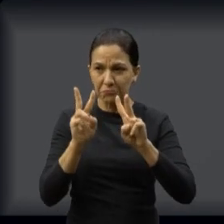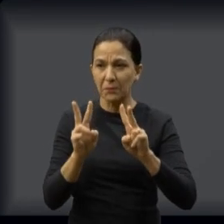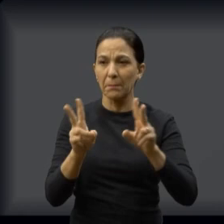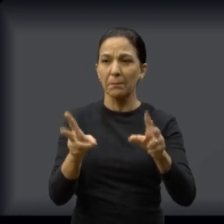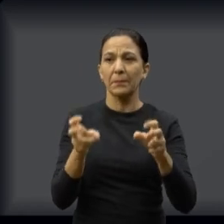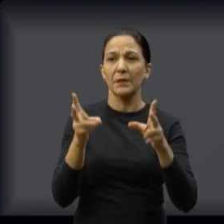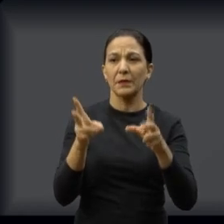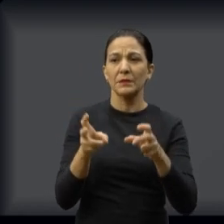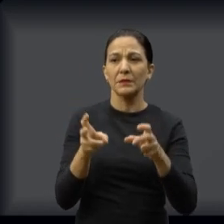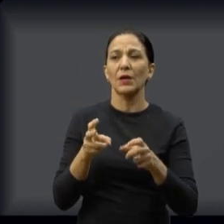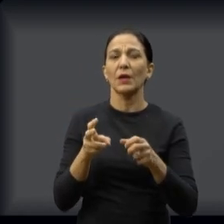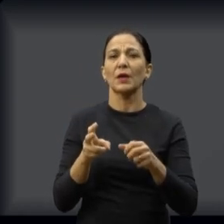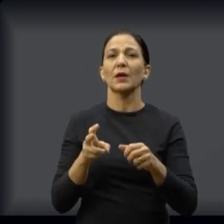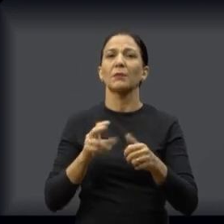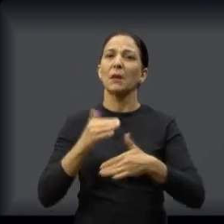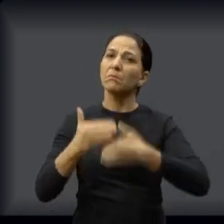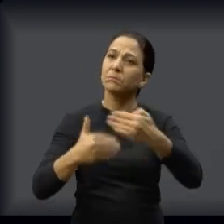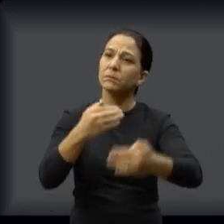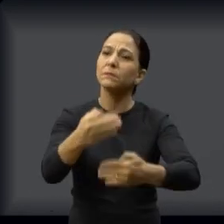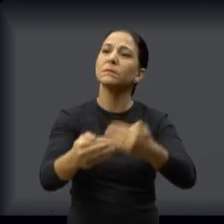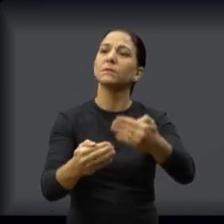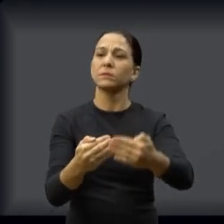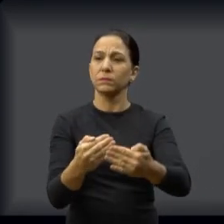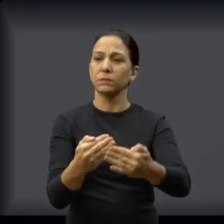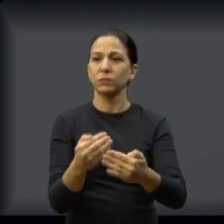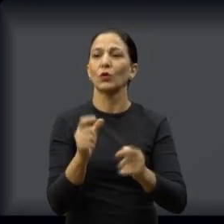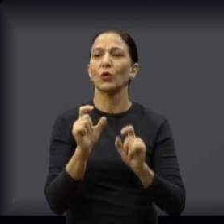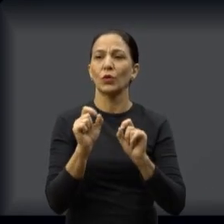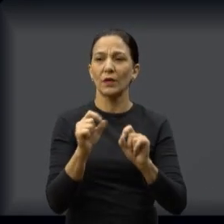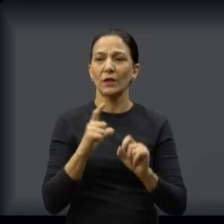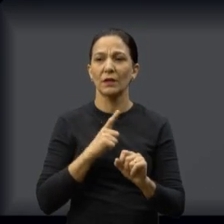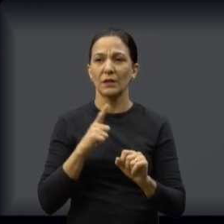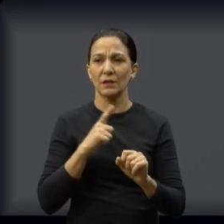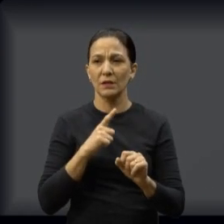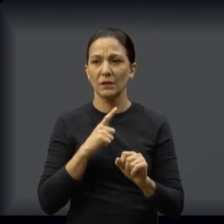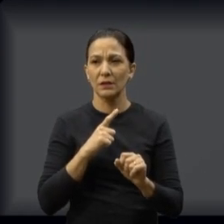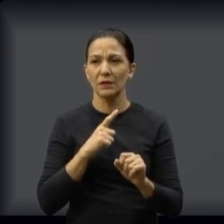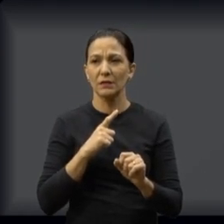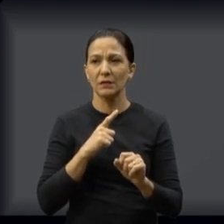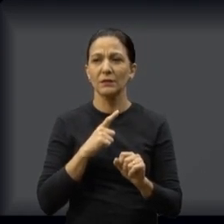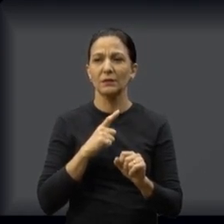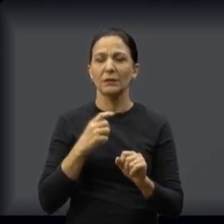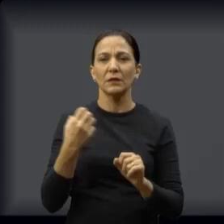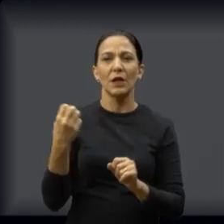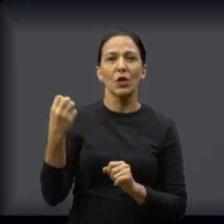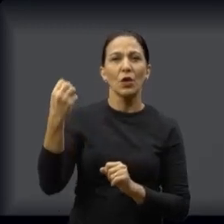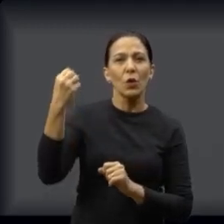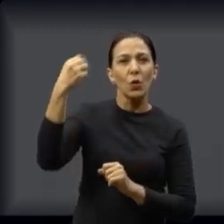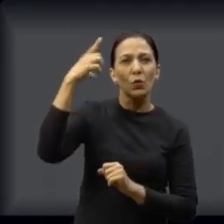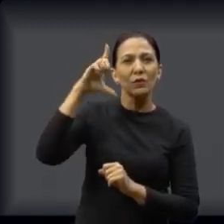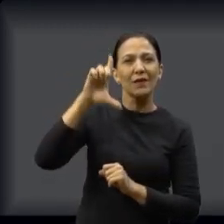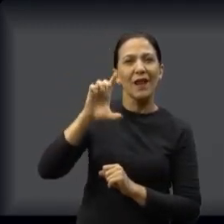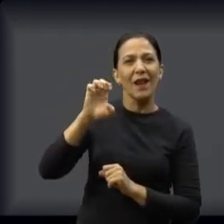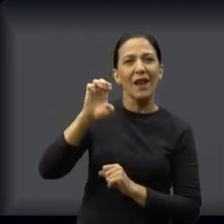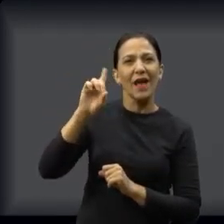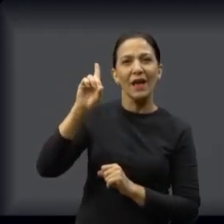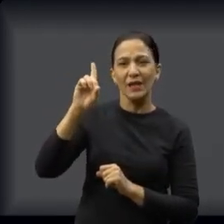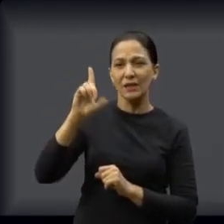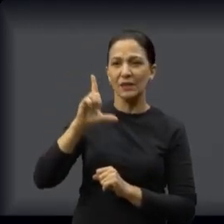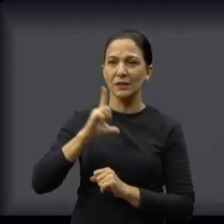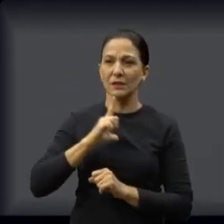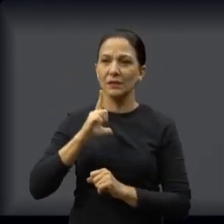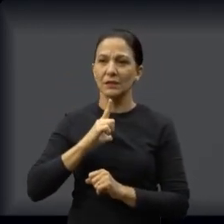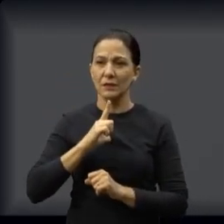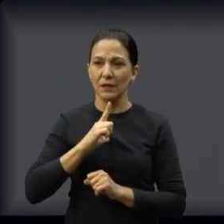percebe que teve um avanço significativo, já ele está todinho cheio de luz, luz LED, né, com os postos colocados, já